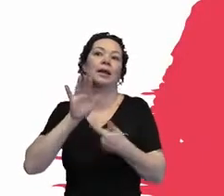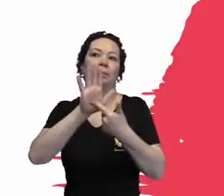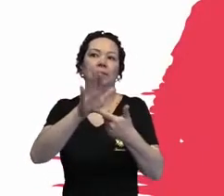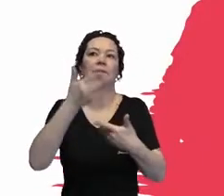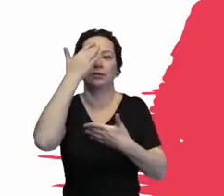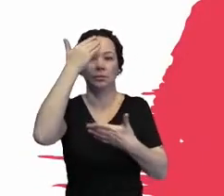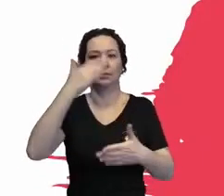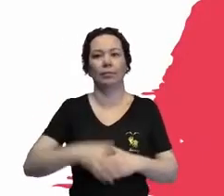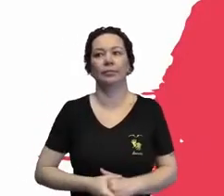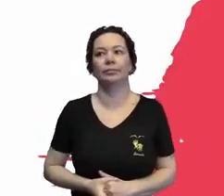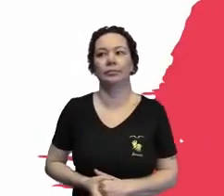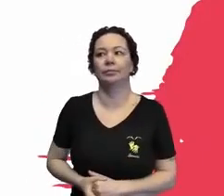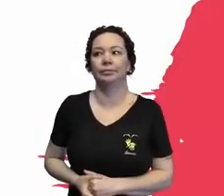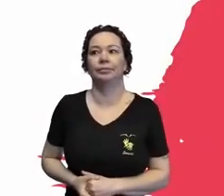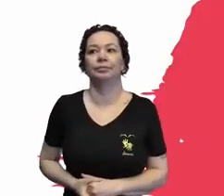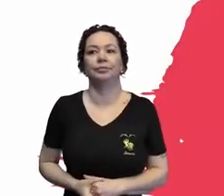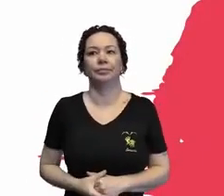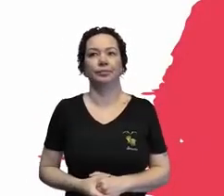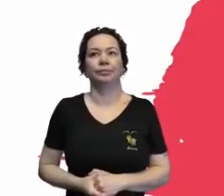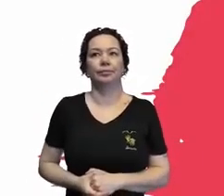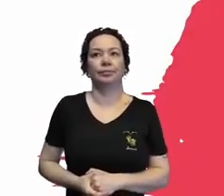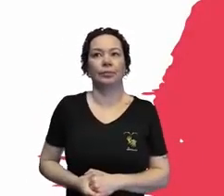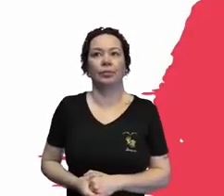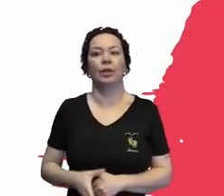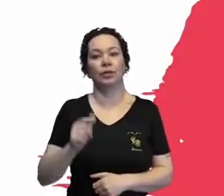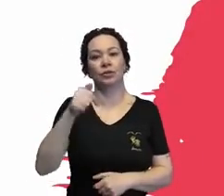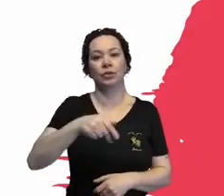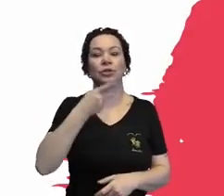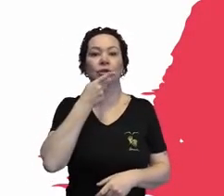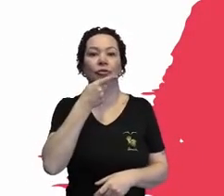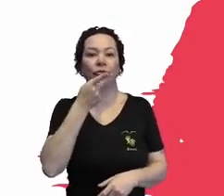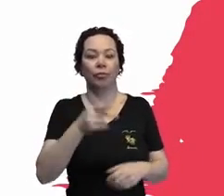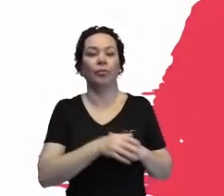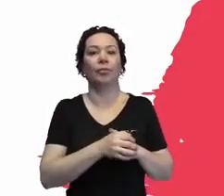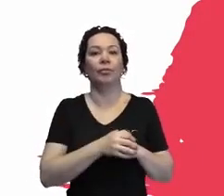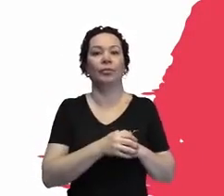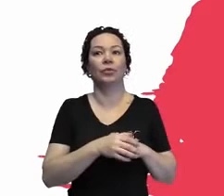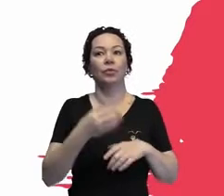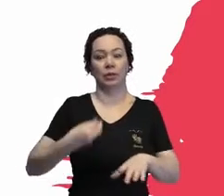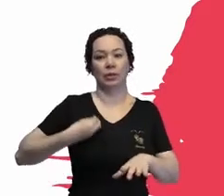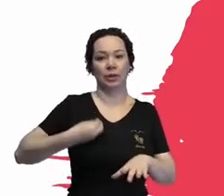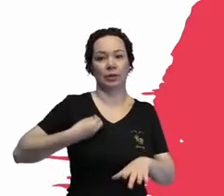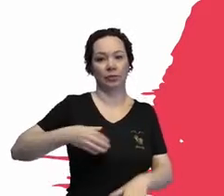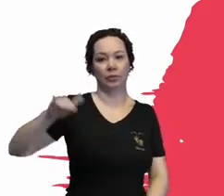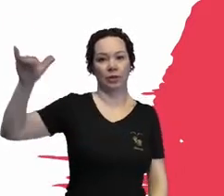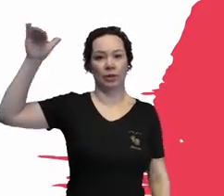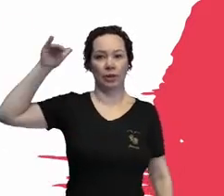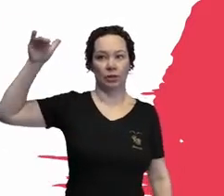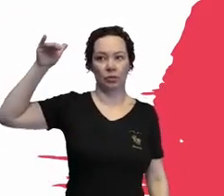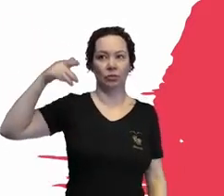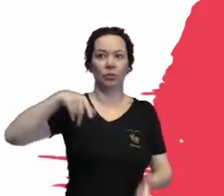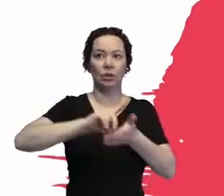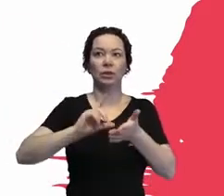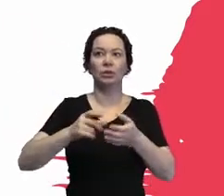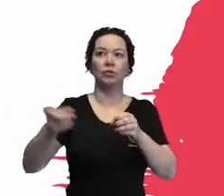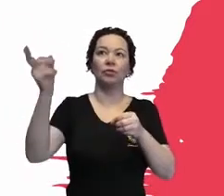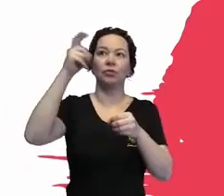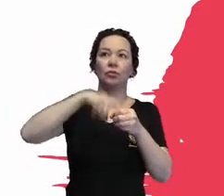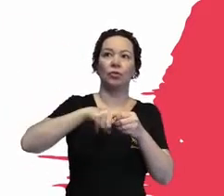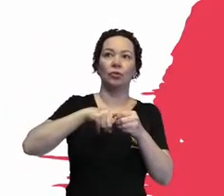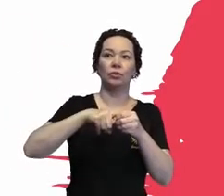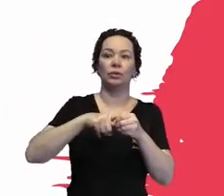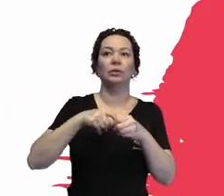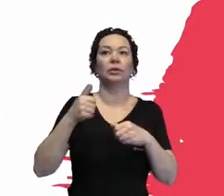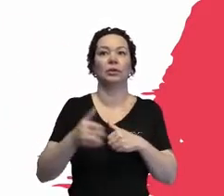obrigada, valeu. Então, gente tá aqui falando exatamente da vida adulta. Antes, pode voltar, pode voltar no